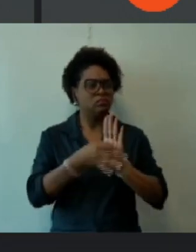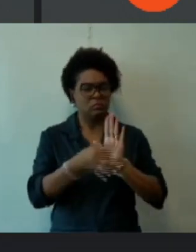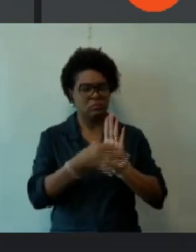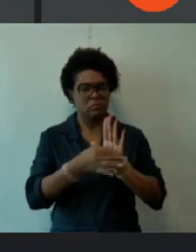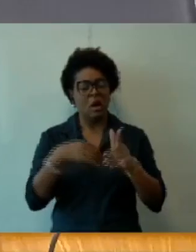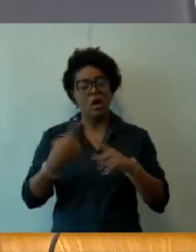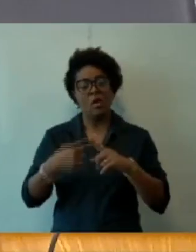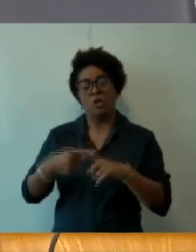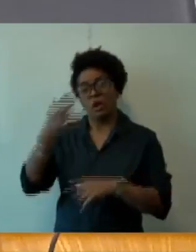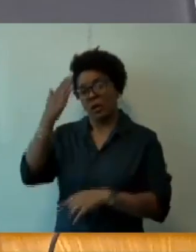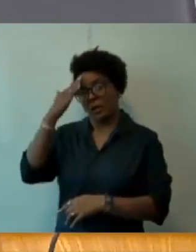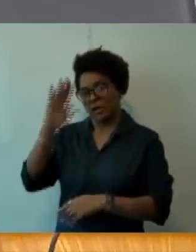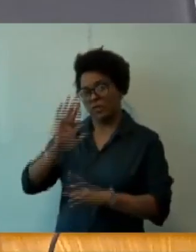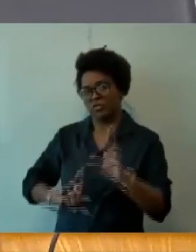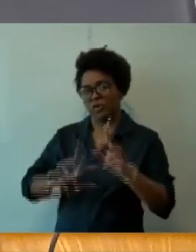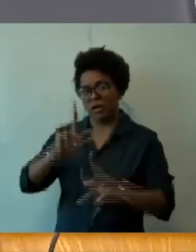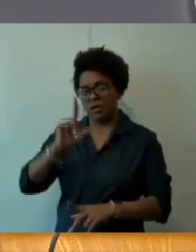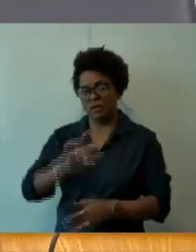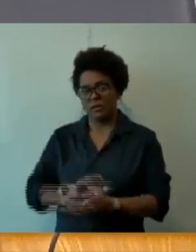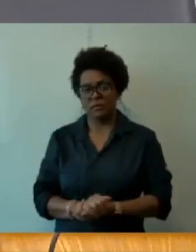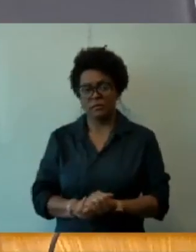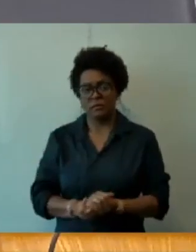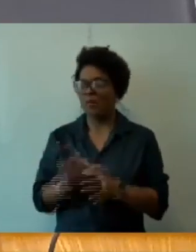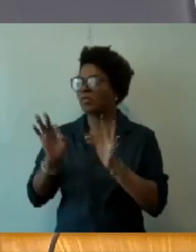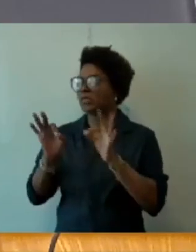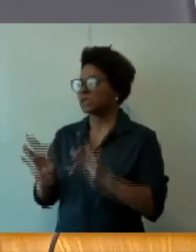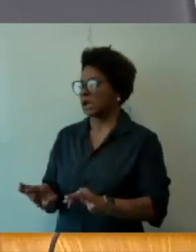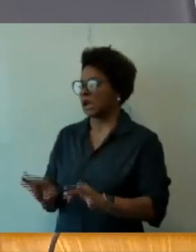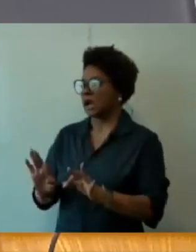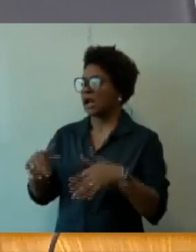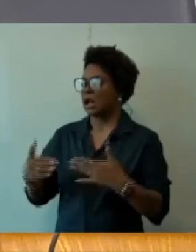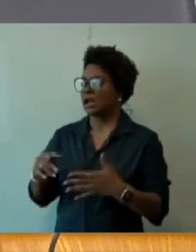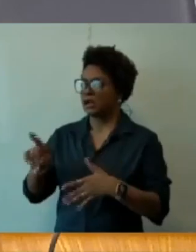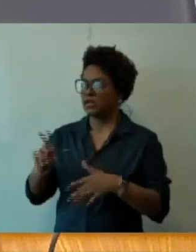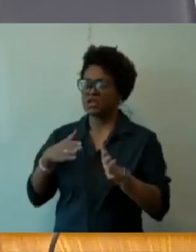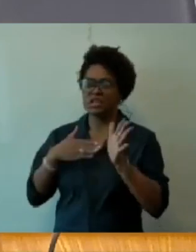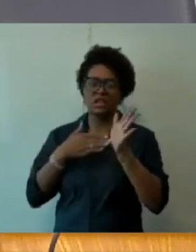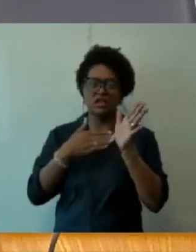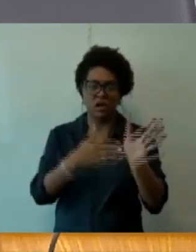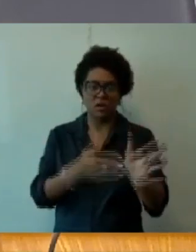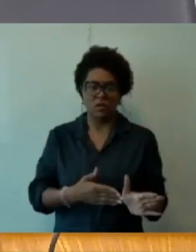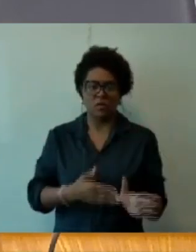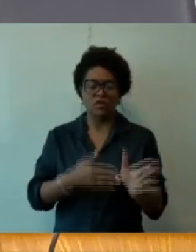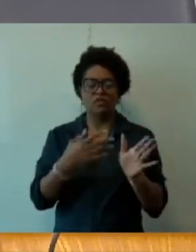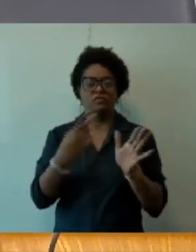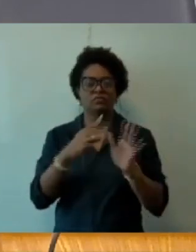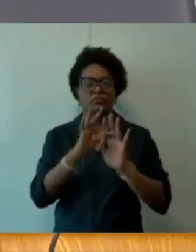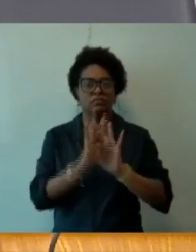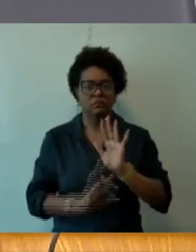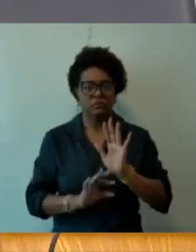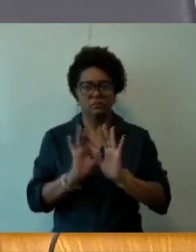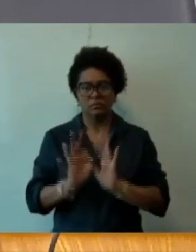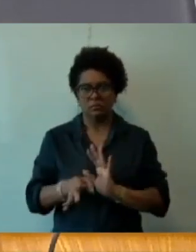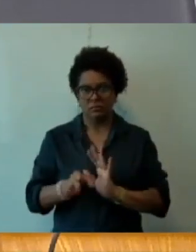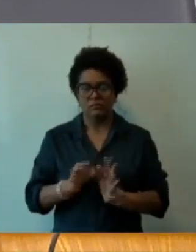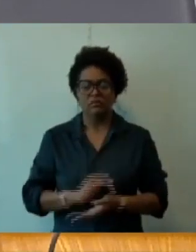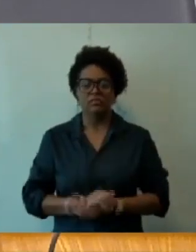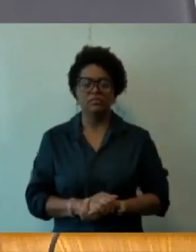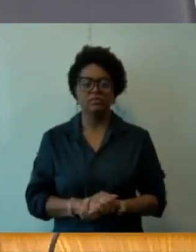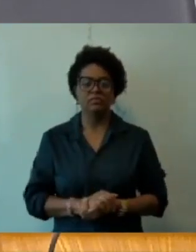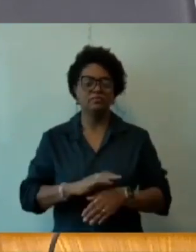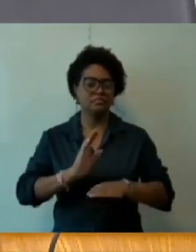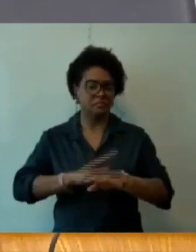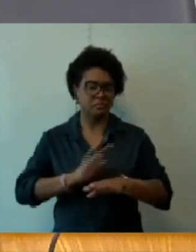diferente. Corretamente. Então a senhora vota com o parecer do seu relator, né? Isso. Obrigada. E o vereador Jorge Santo